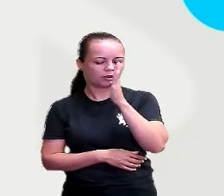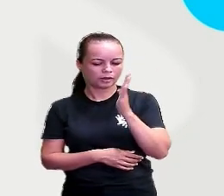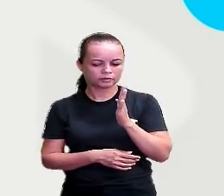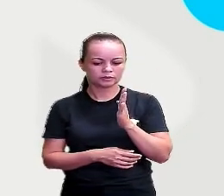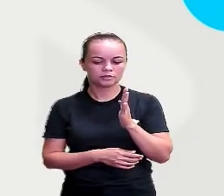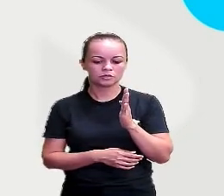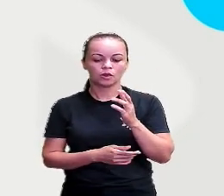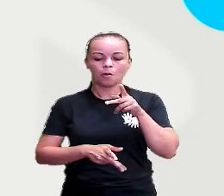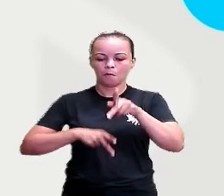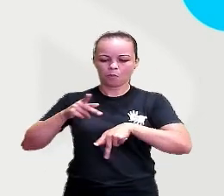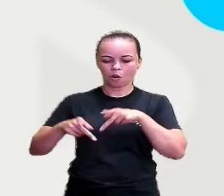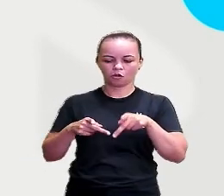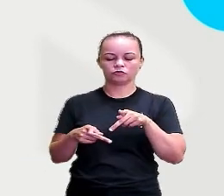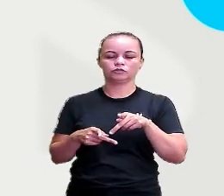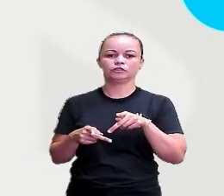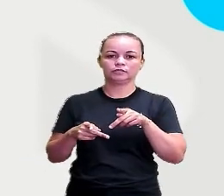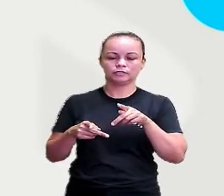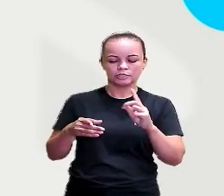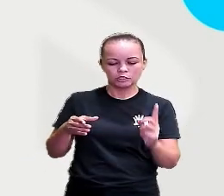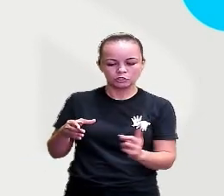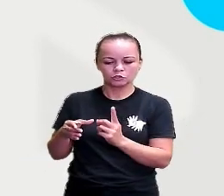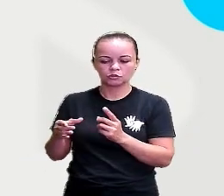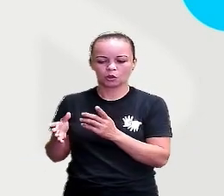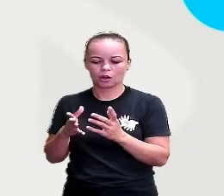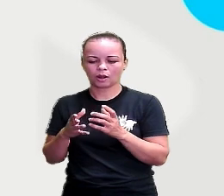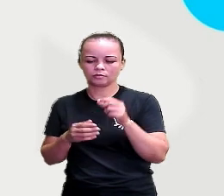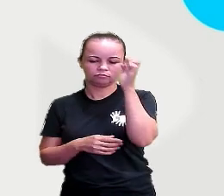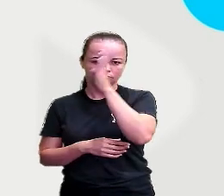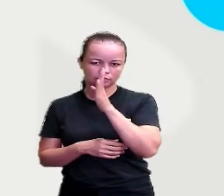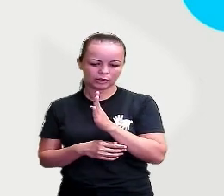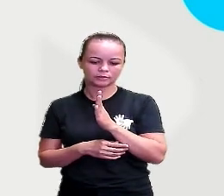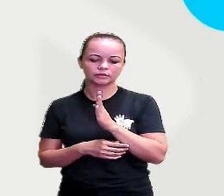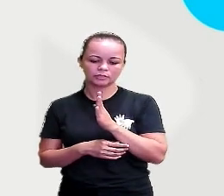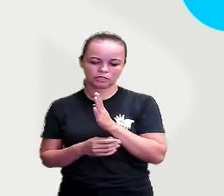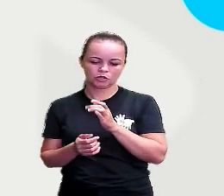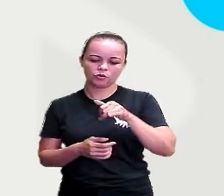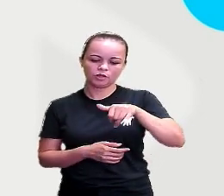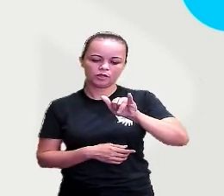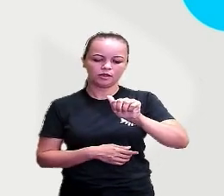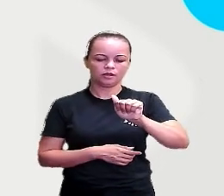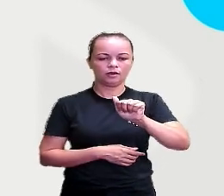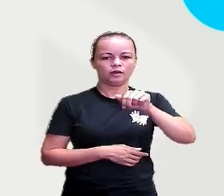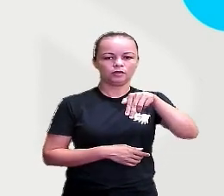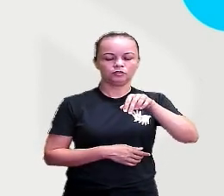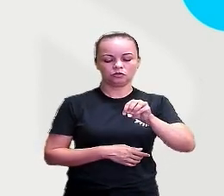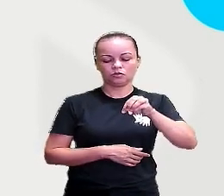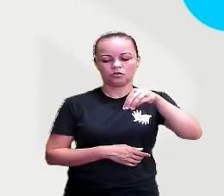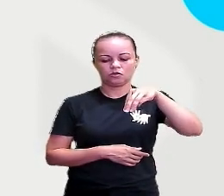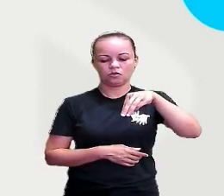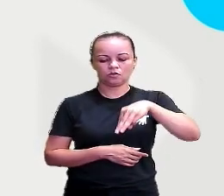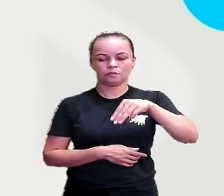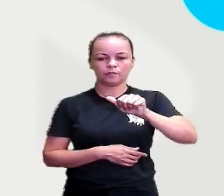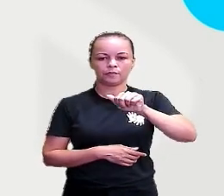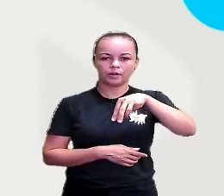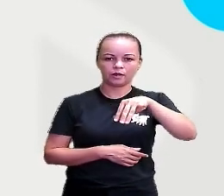os nômados daqui do Brasil. Eles vivem de um lugar para o outro da mata, procurando nova